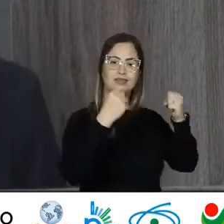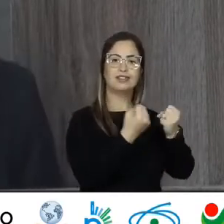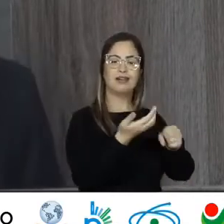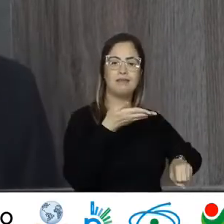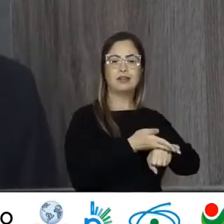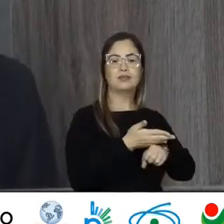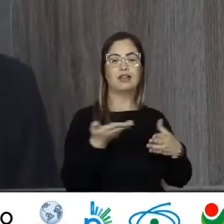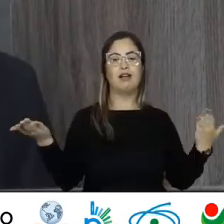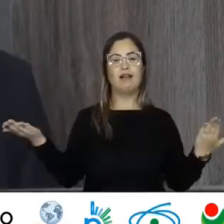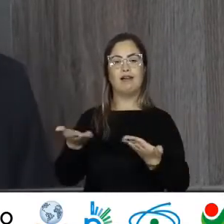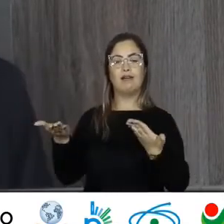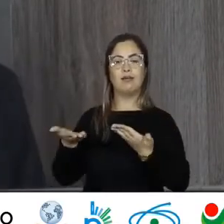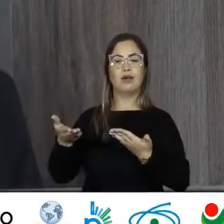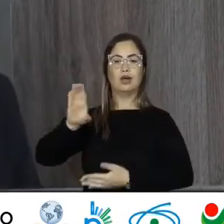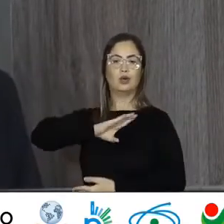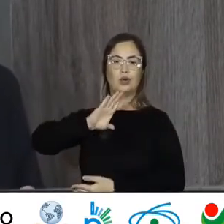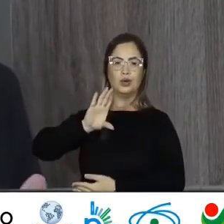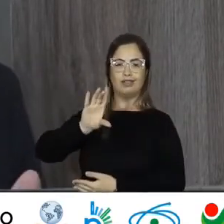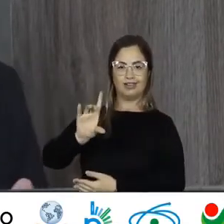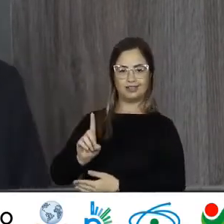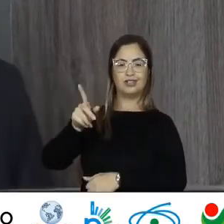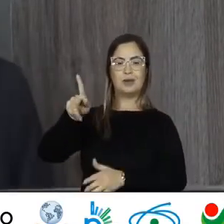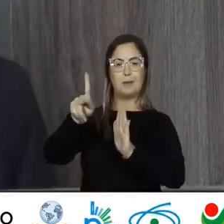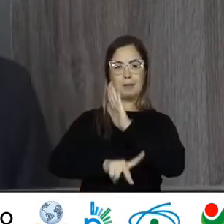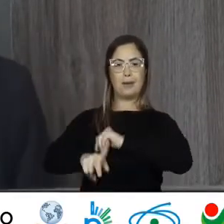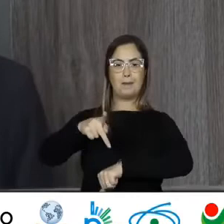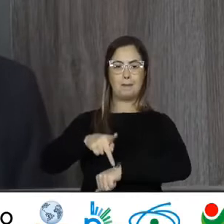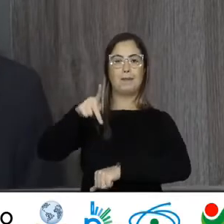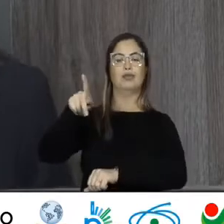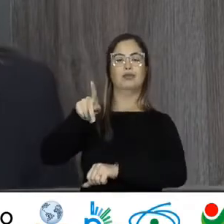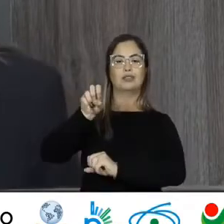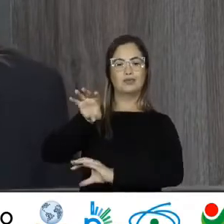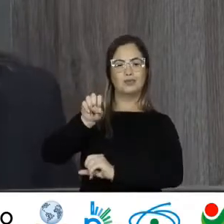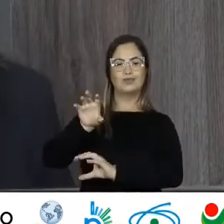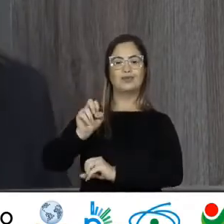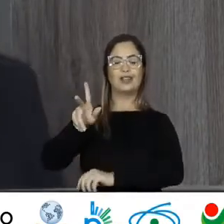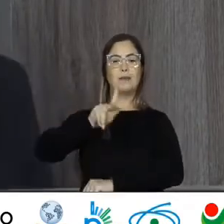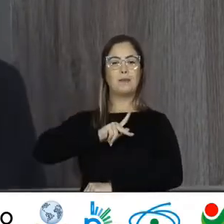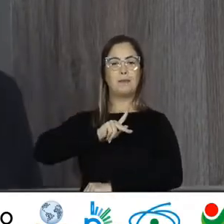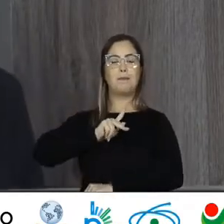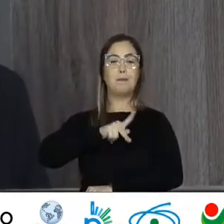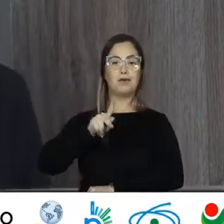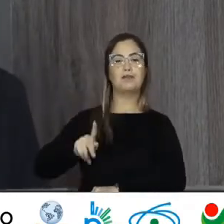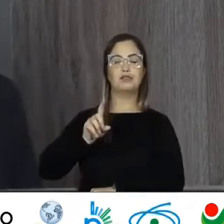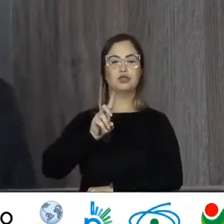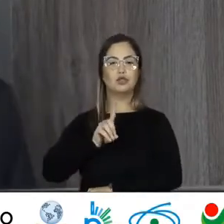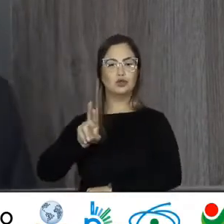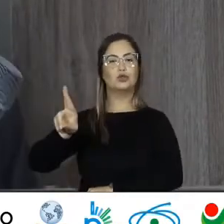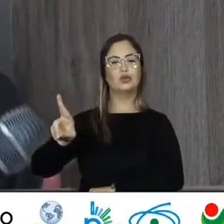momento Nós passamos A palavra Para o coordenador Do programa De pós-graduação Em educação Professor Doutor Vidalciro Orchigar